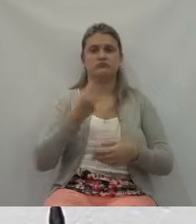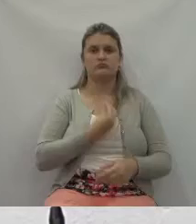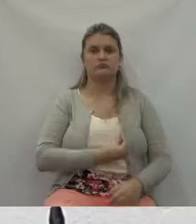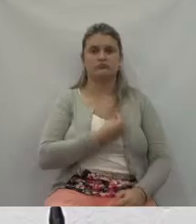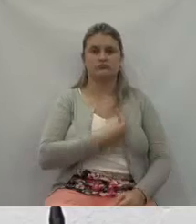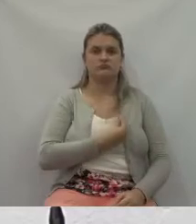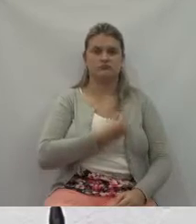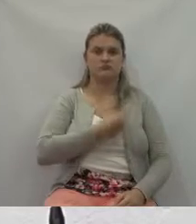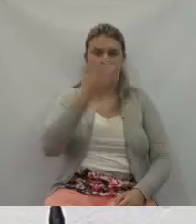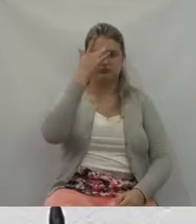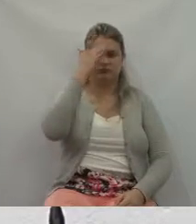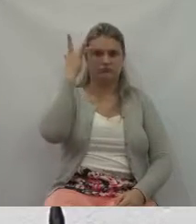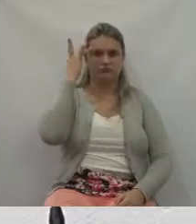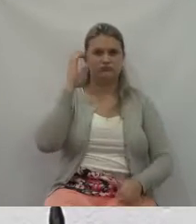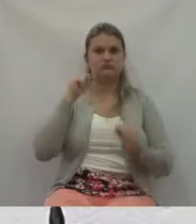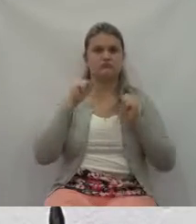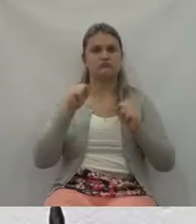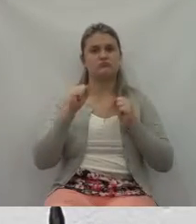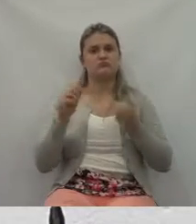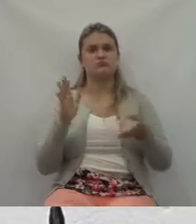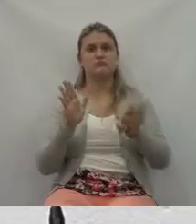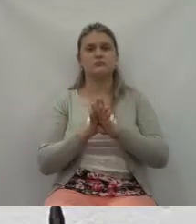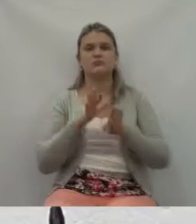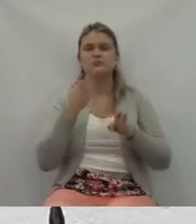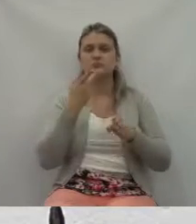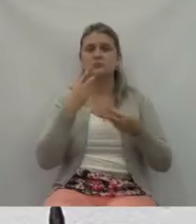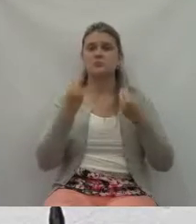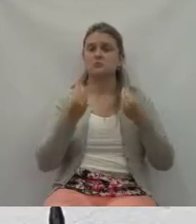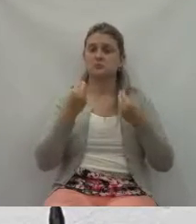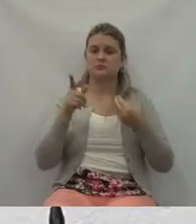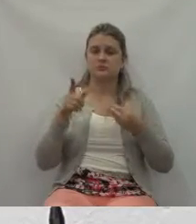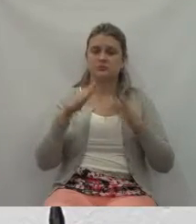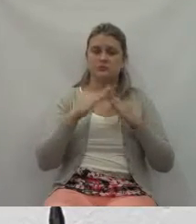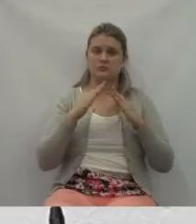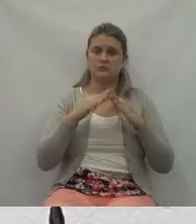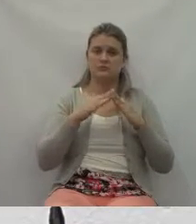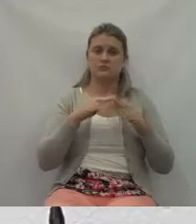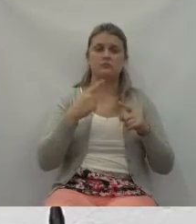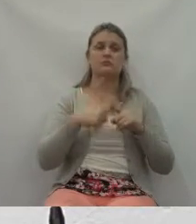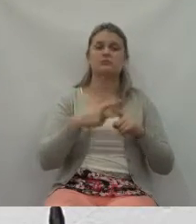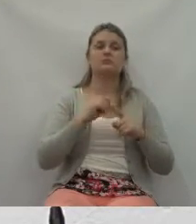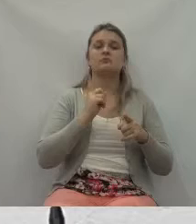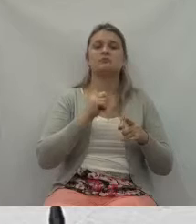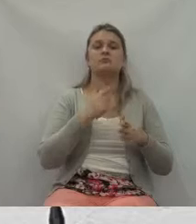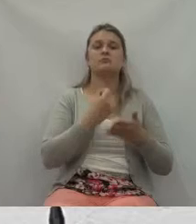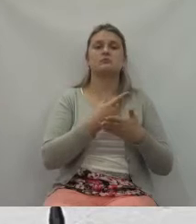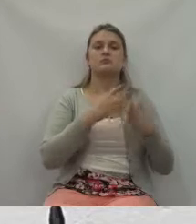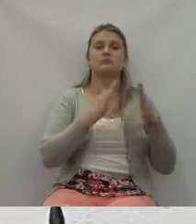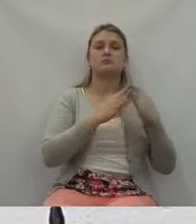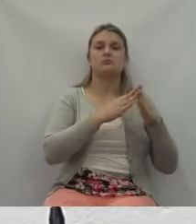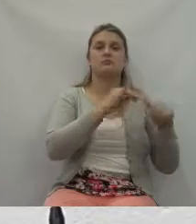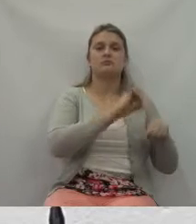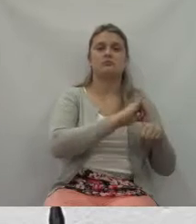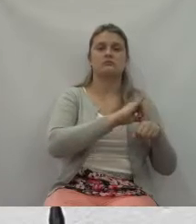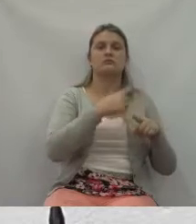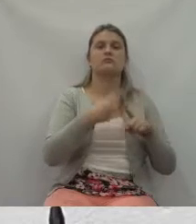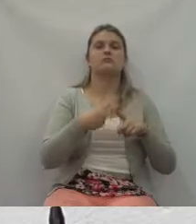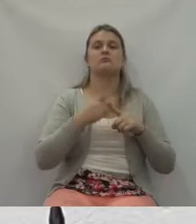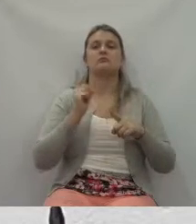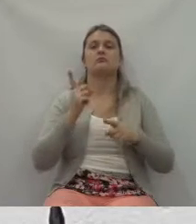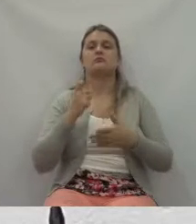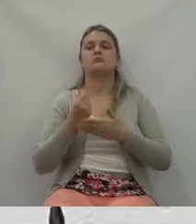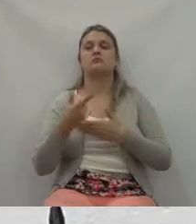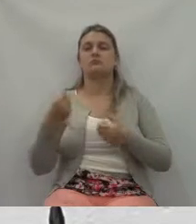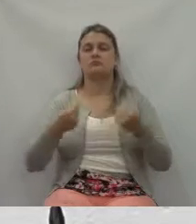chegar e dizer, pô, mas você está morando nessa casa, por não comprou uma casa na área central? Por que não comprou um carro? Porque não tem dinheiro.